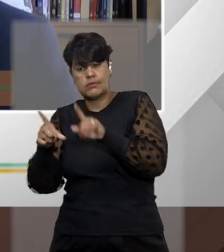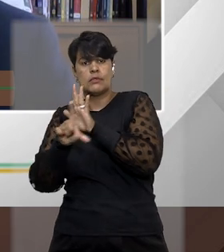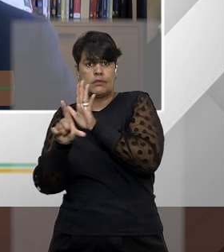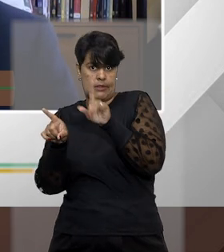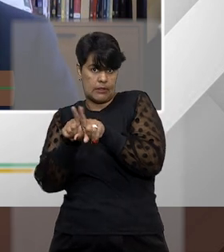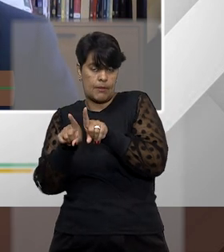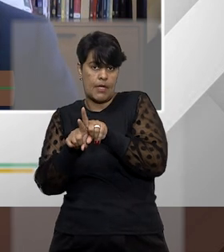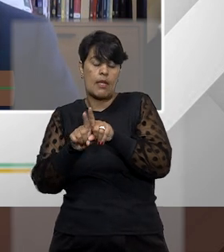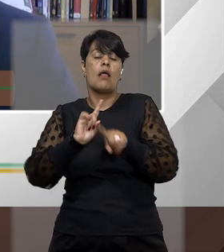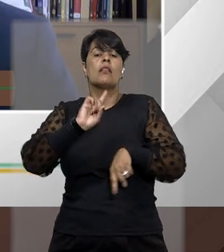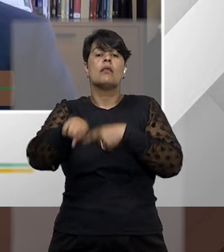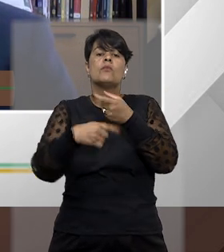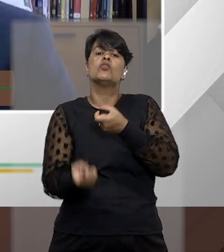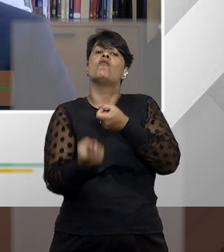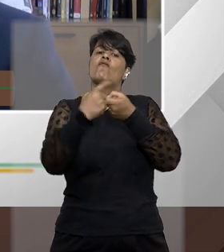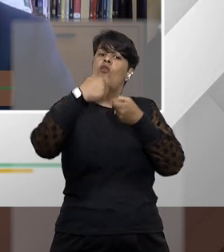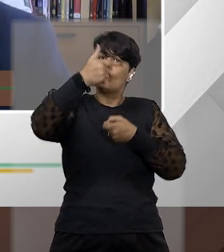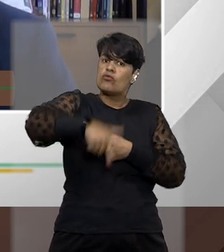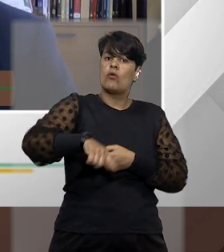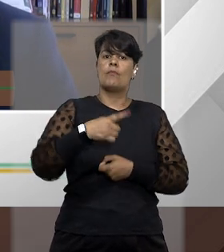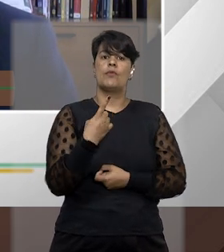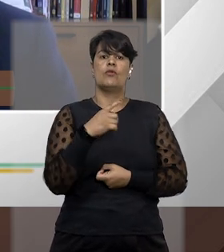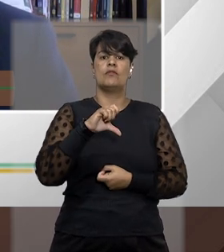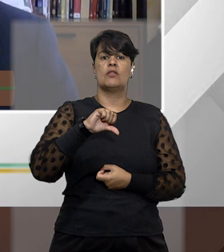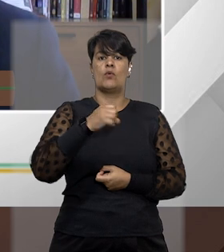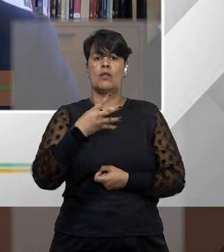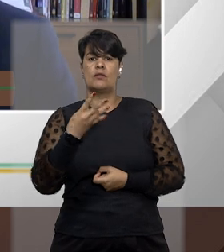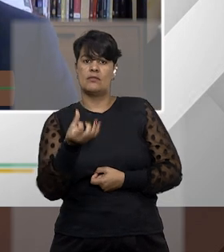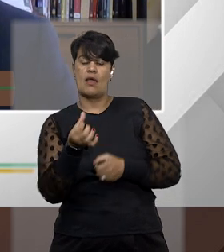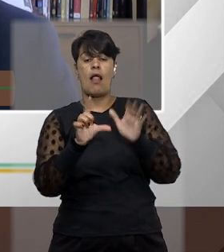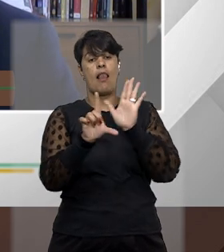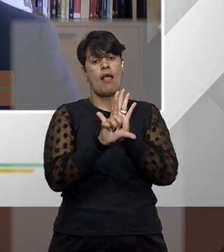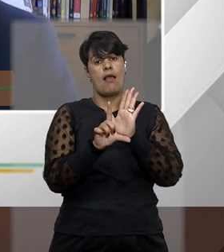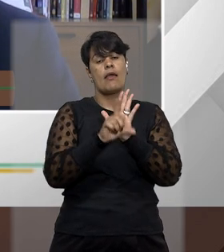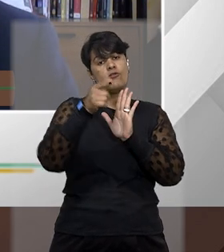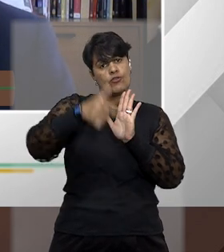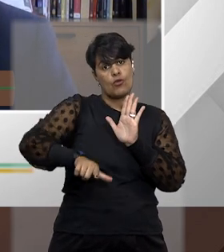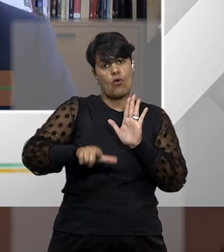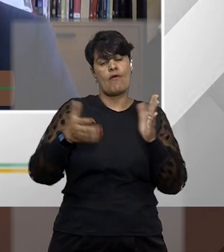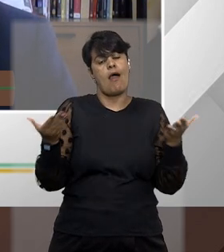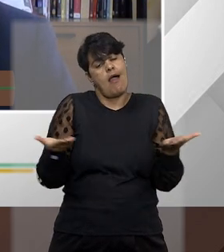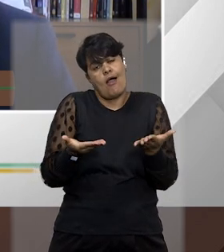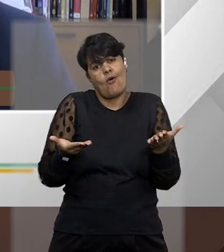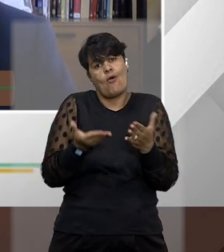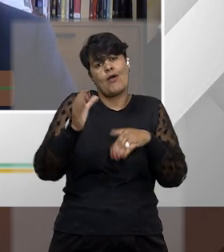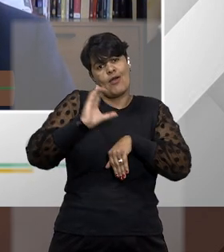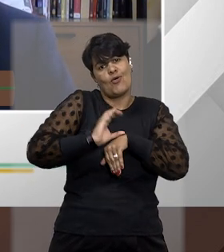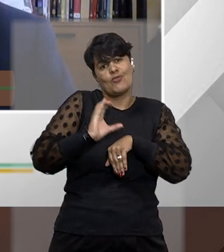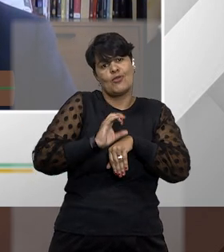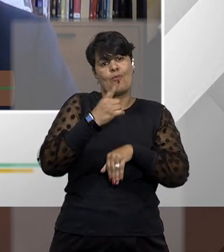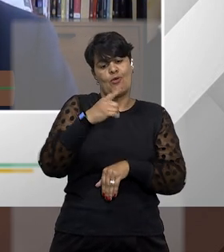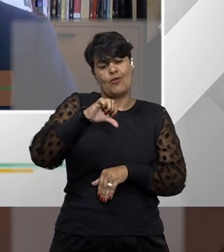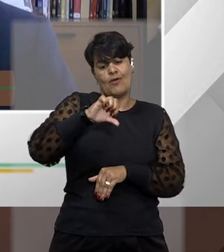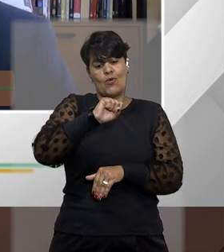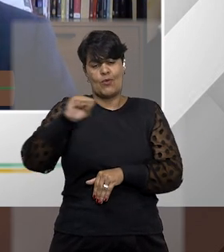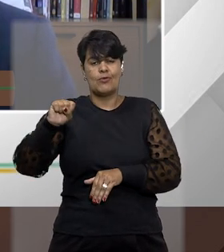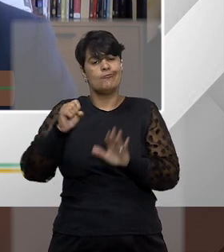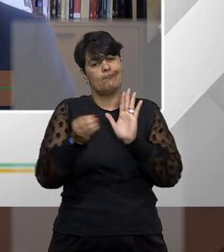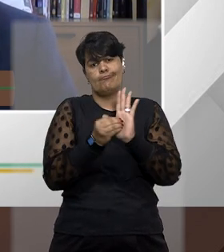e só retornou aí em 1946, na lei maior. E, claro, está previsto expressamente na nossa Constituição de